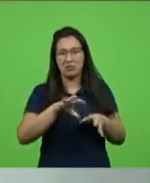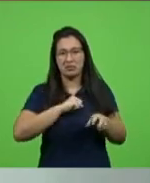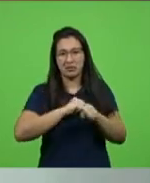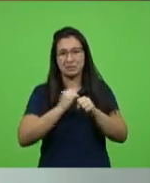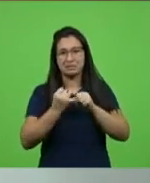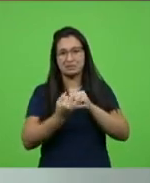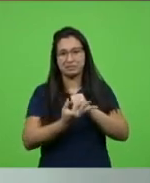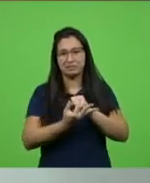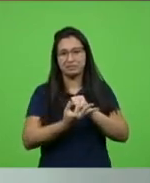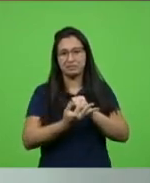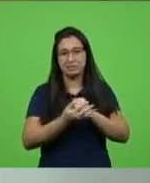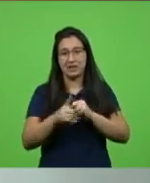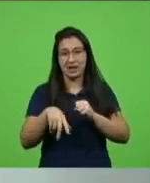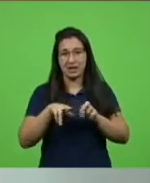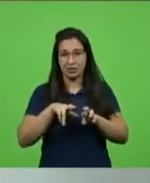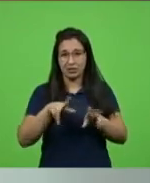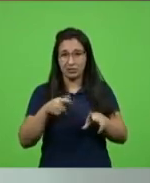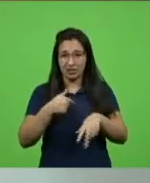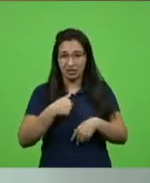tem sido diferente para mim